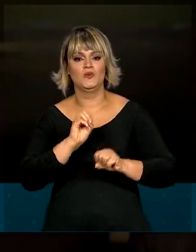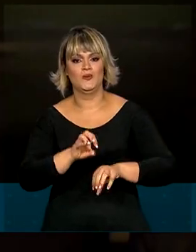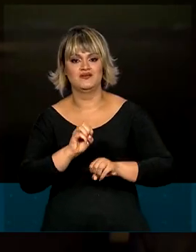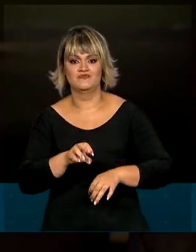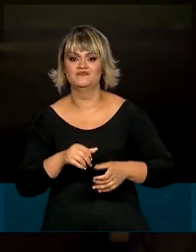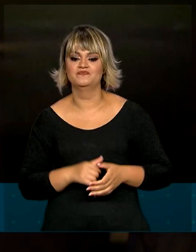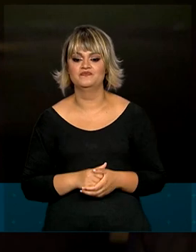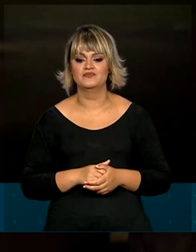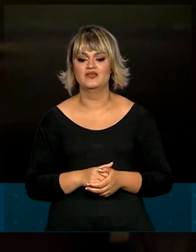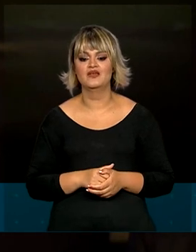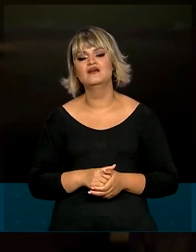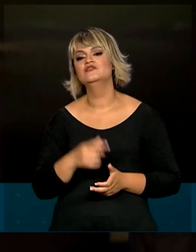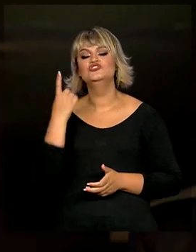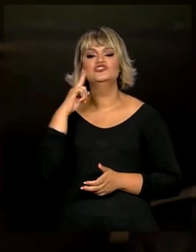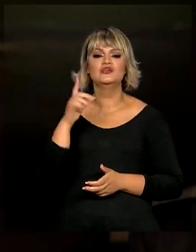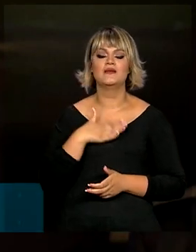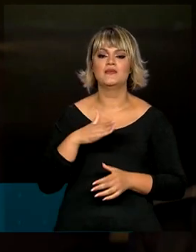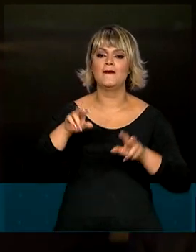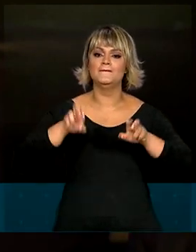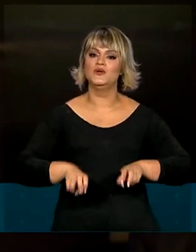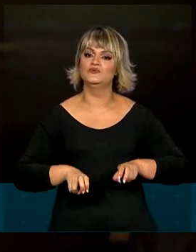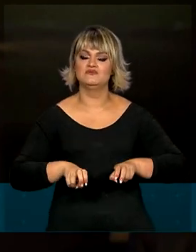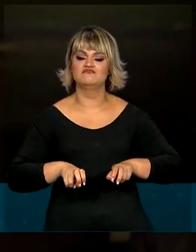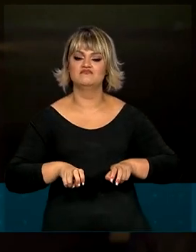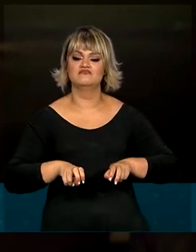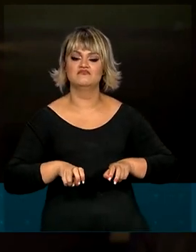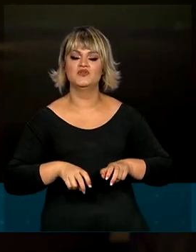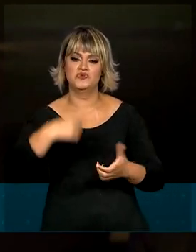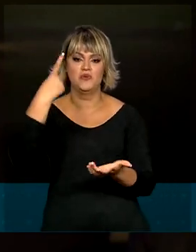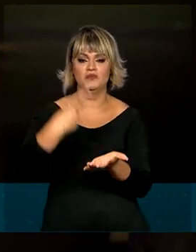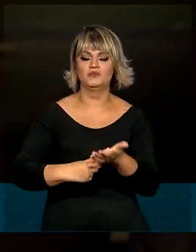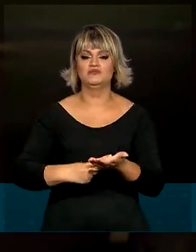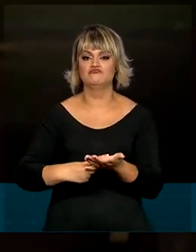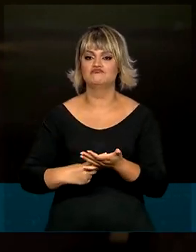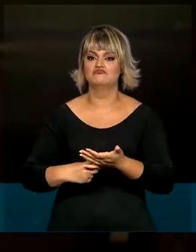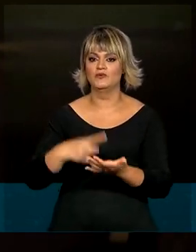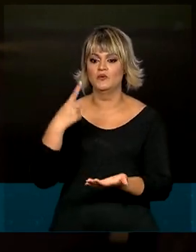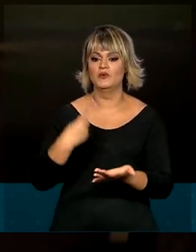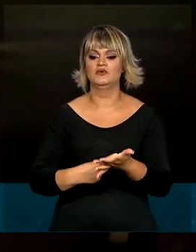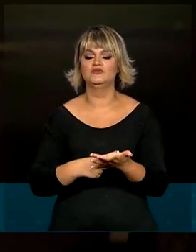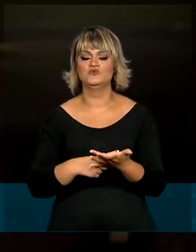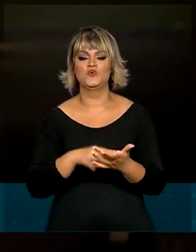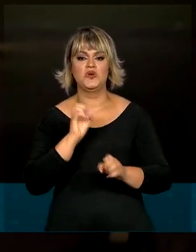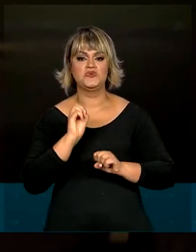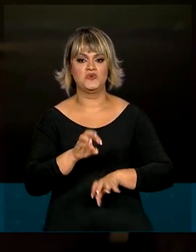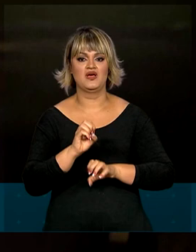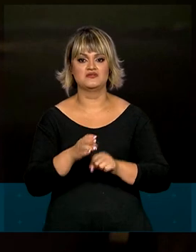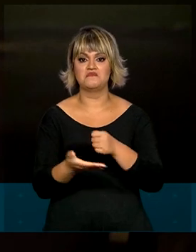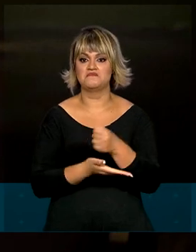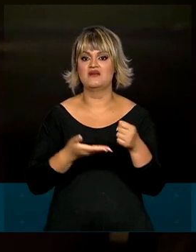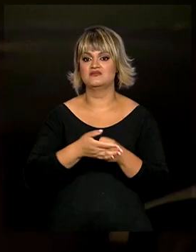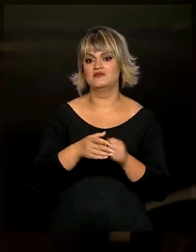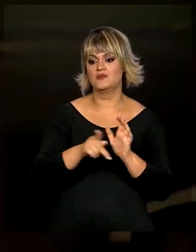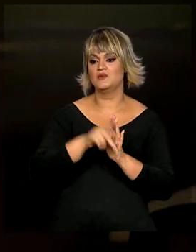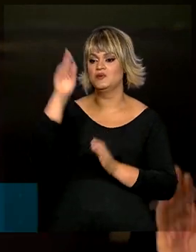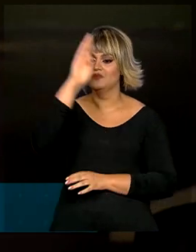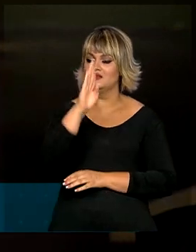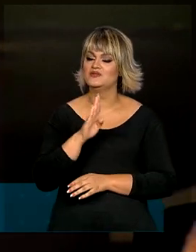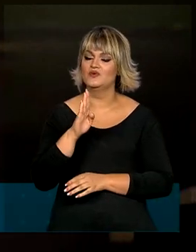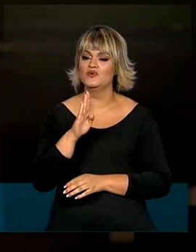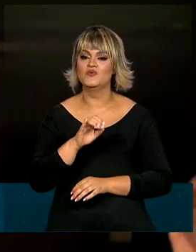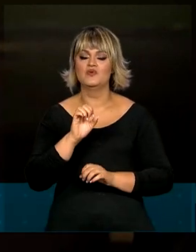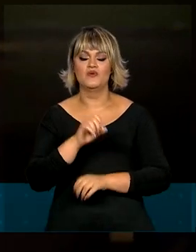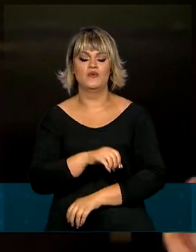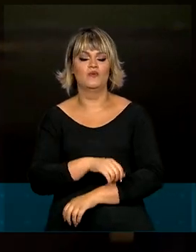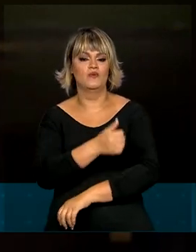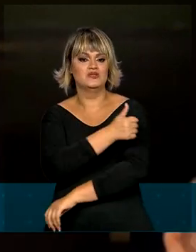E eu quero, no dia da minha posse, assumir um compromisso com a educação básica neste país, com o